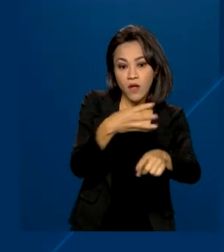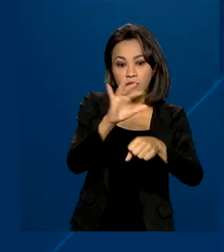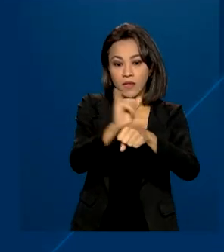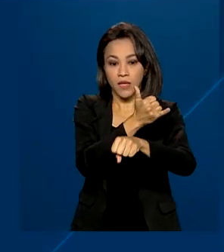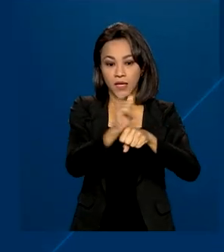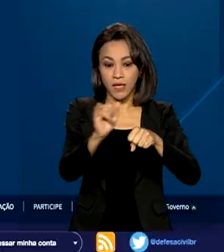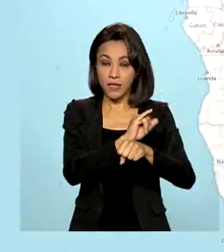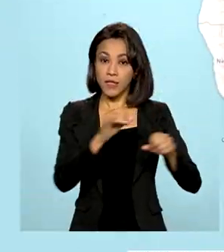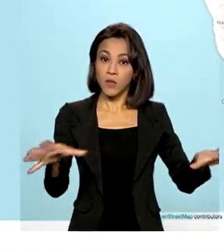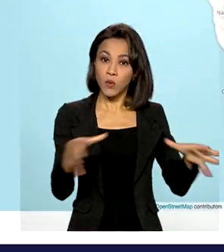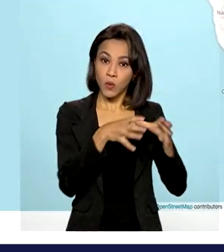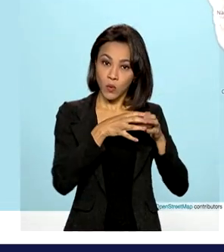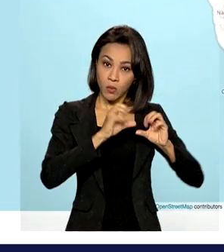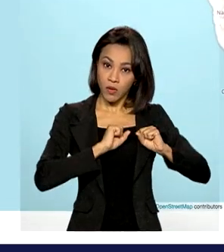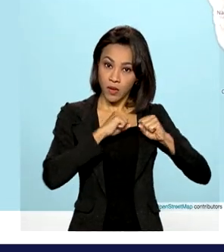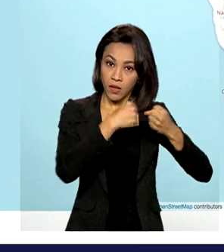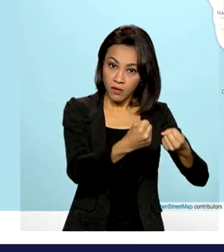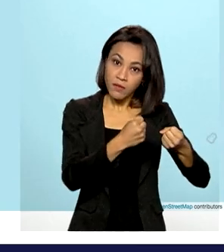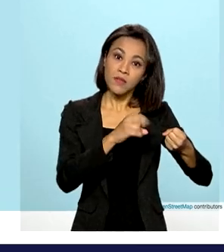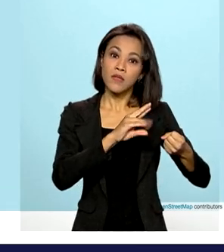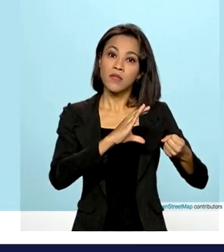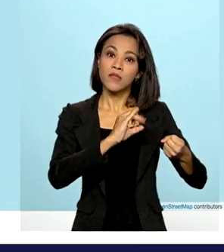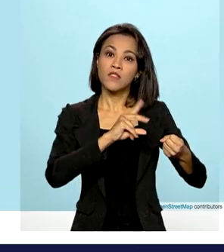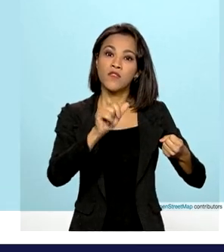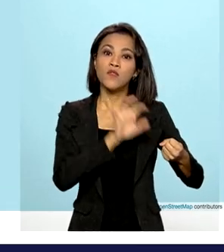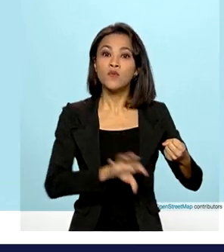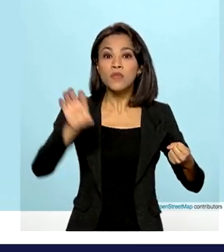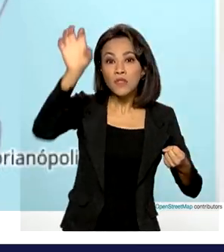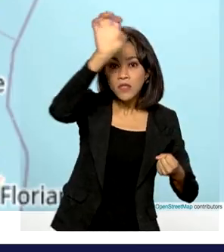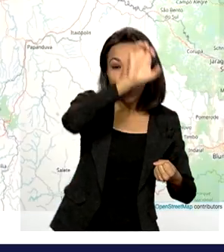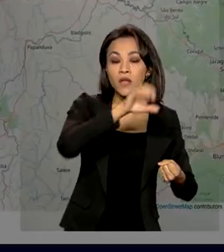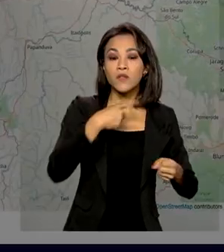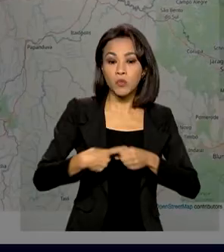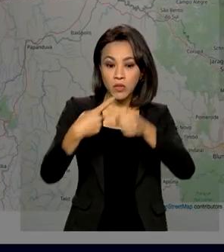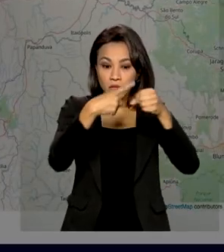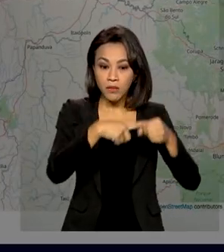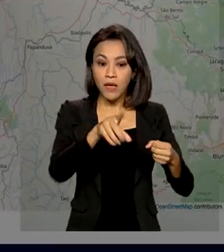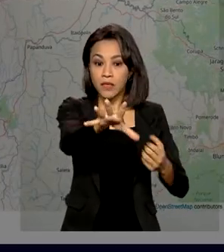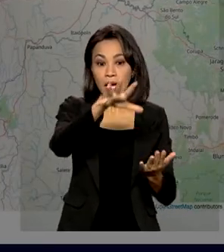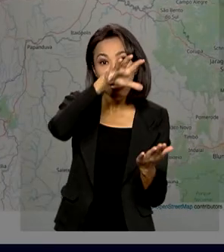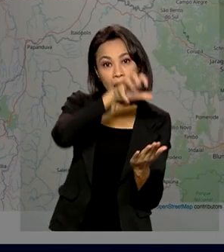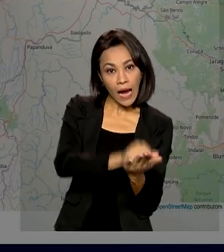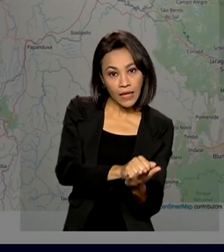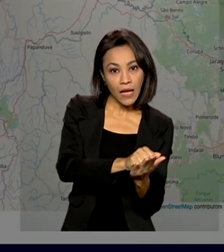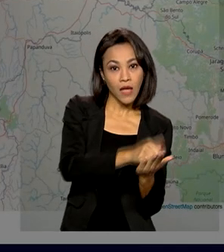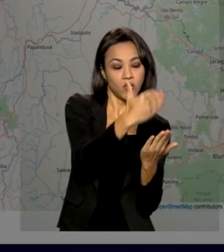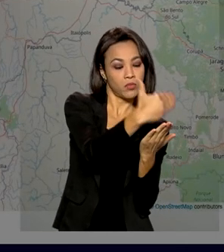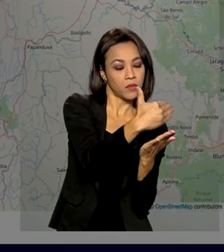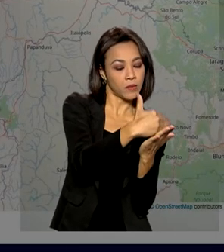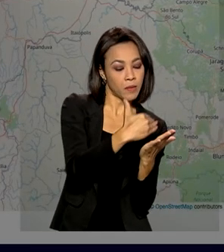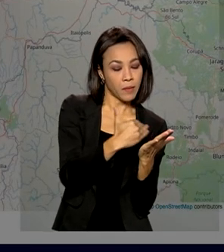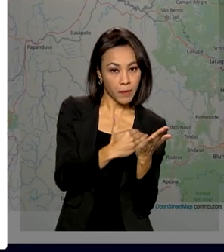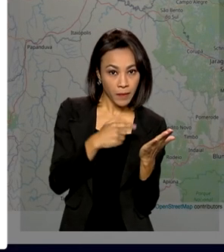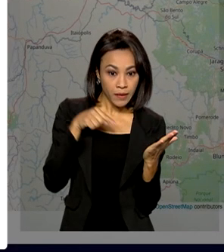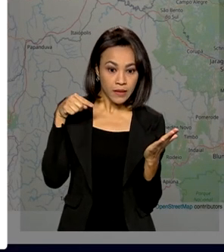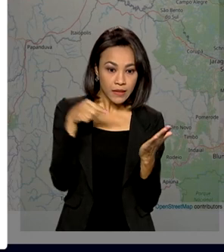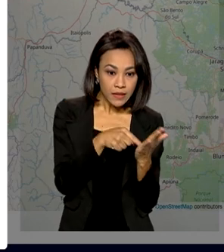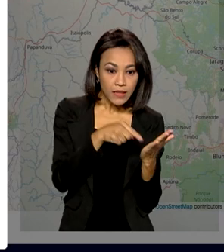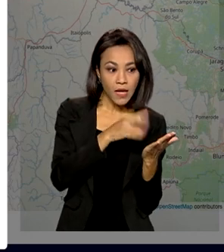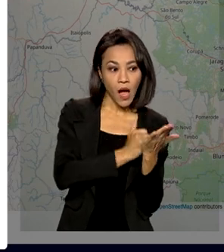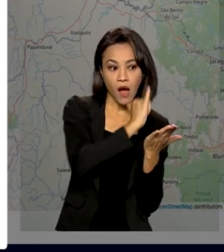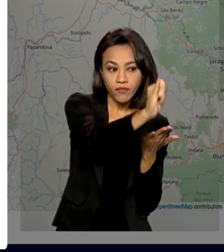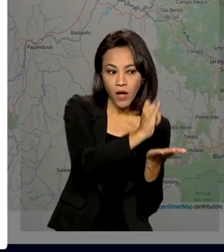defesas civis estaduais e municipais poderão fazer um cadastro na interface de divulgação de alertas públicos e enviar